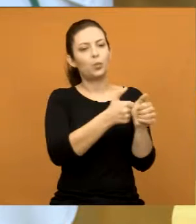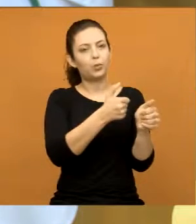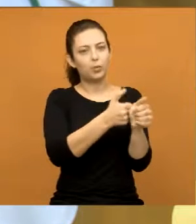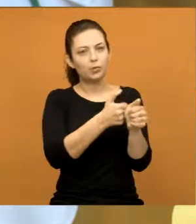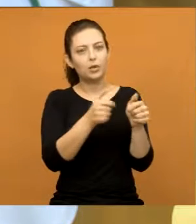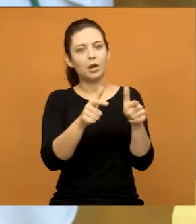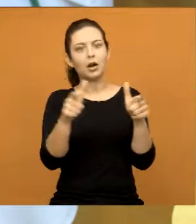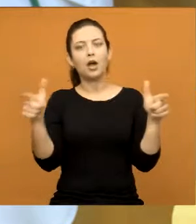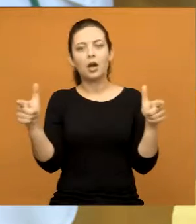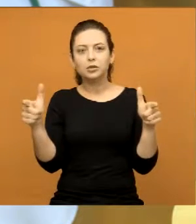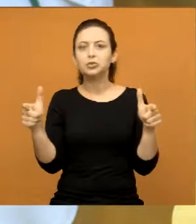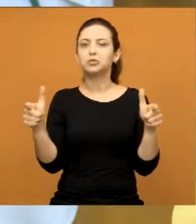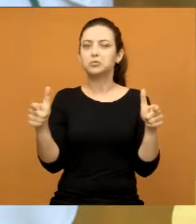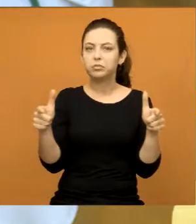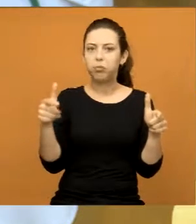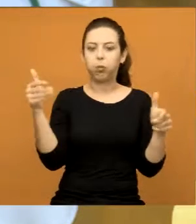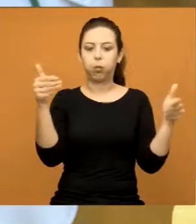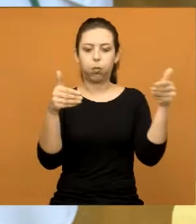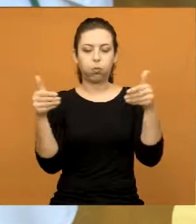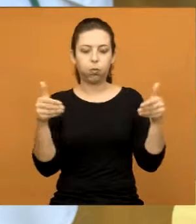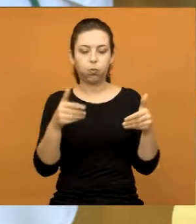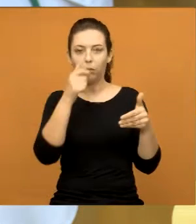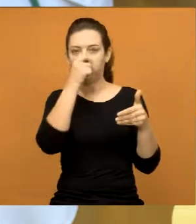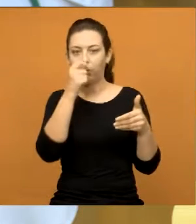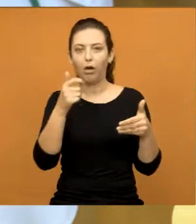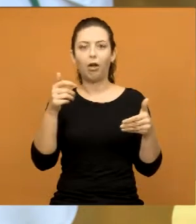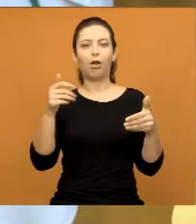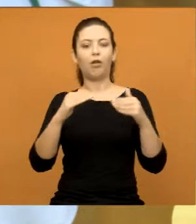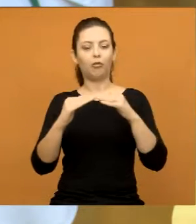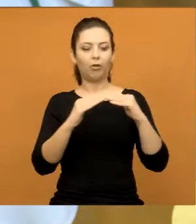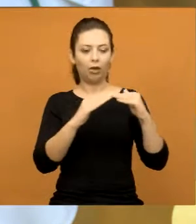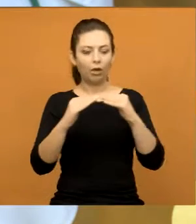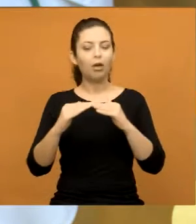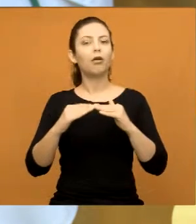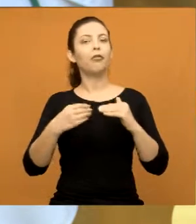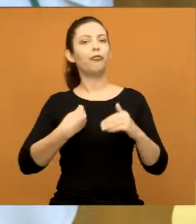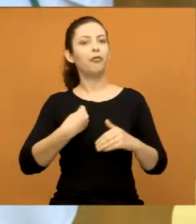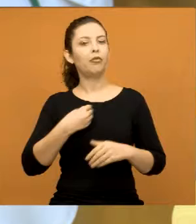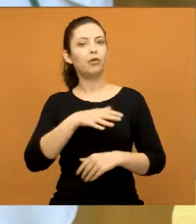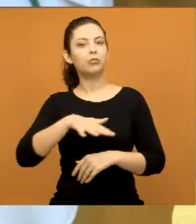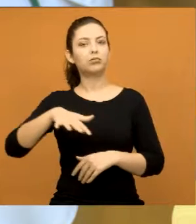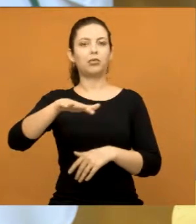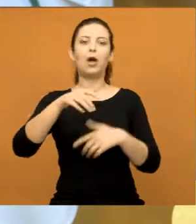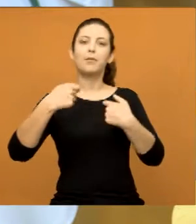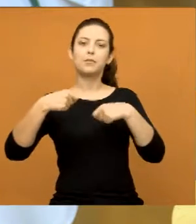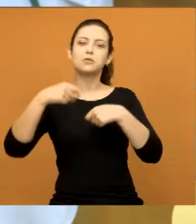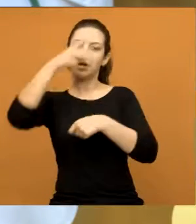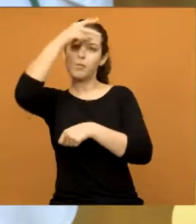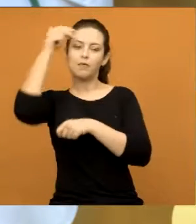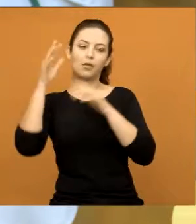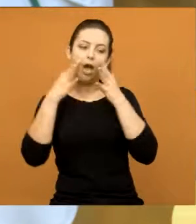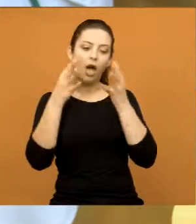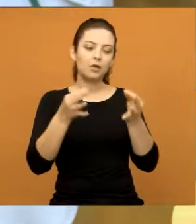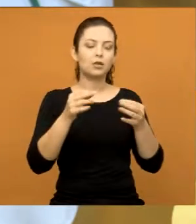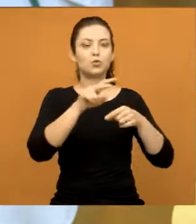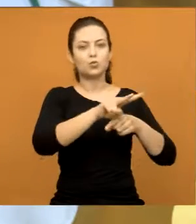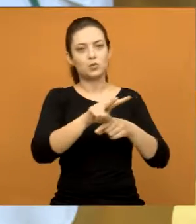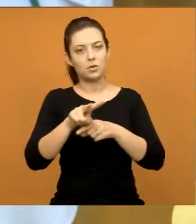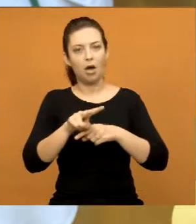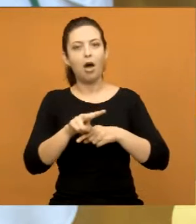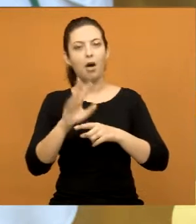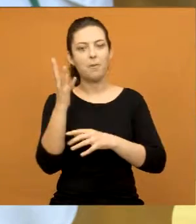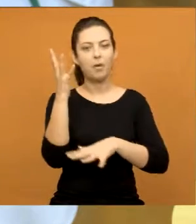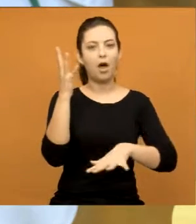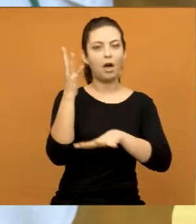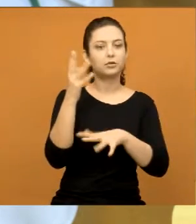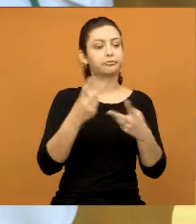é um bairro grande, muito populoso, por sinal. Eu acho que merece um pouquinho mais de atenção do governo com relação à manutenção das